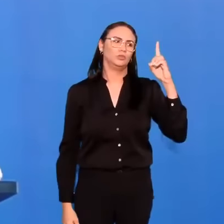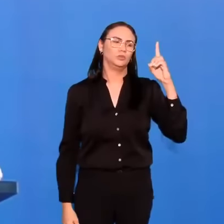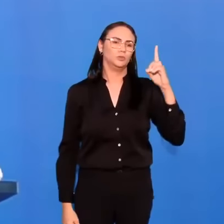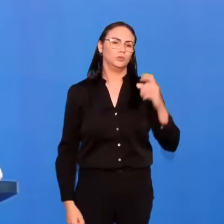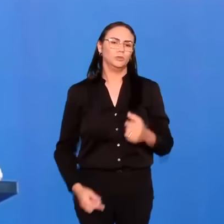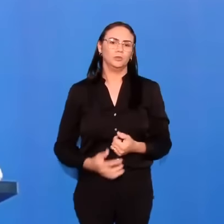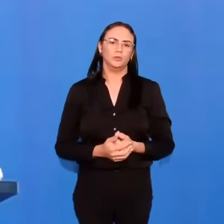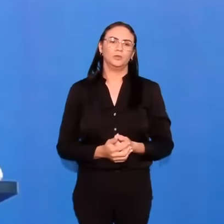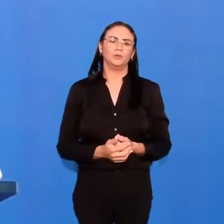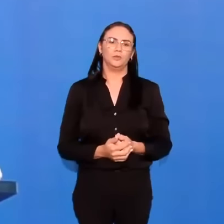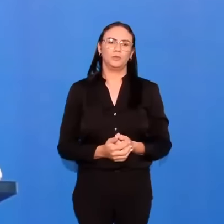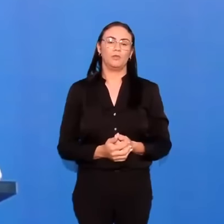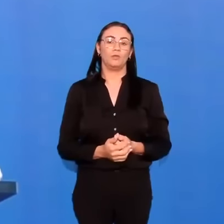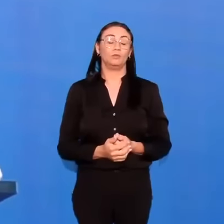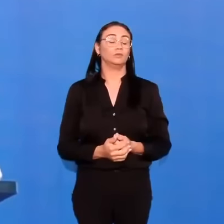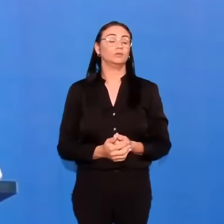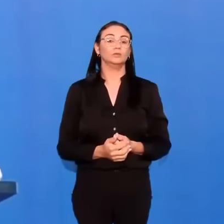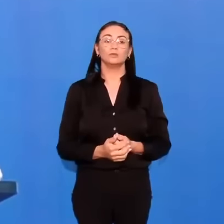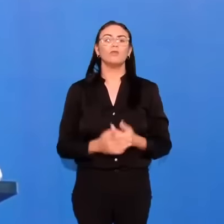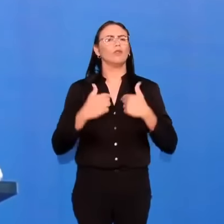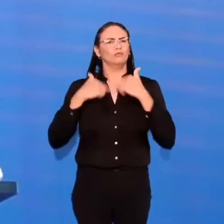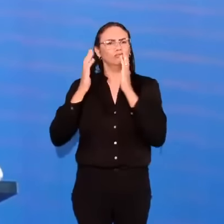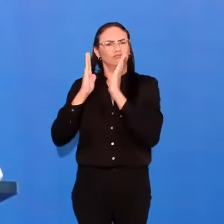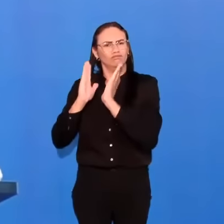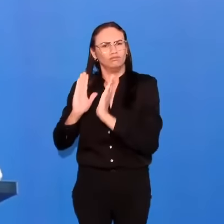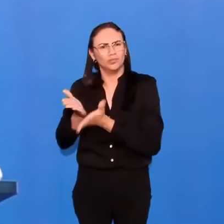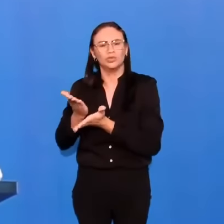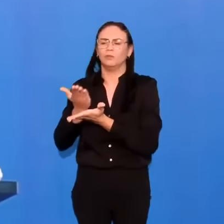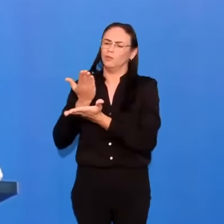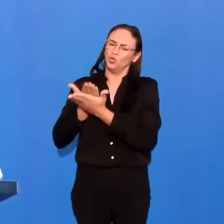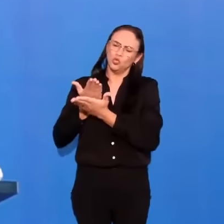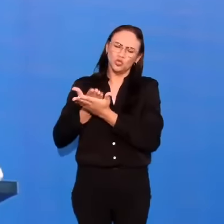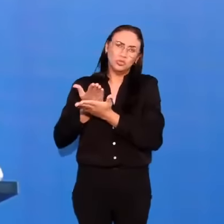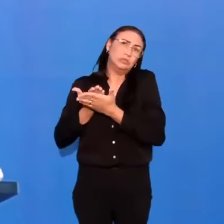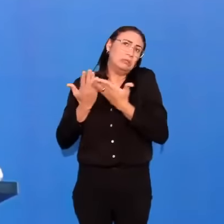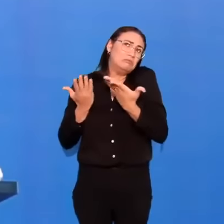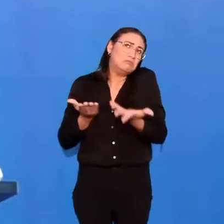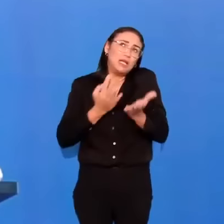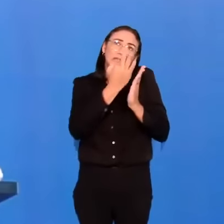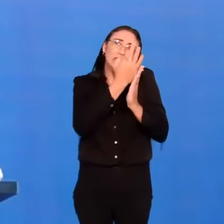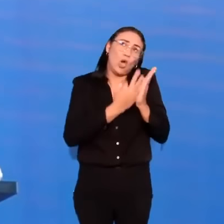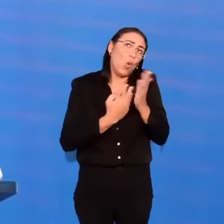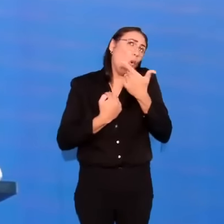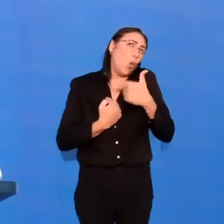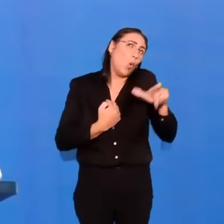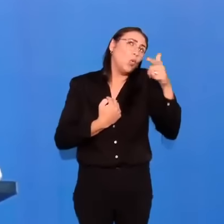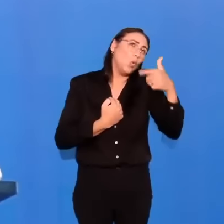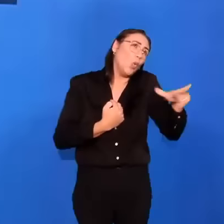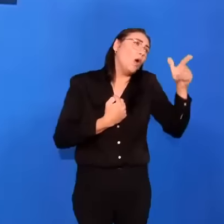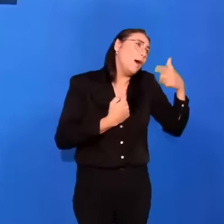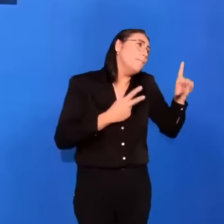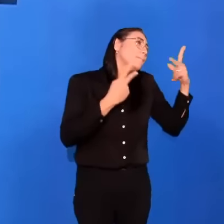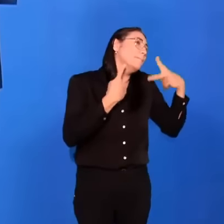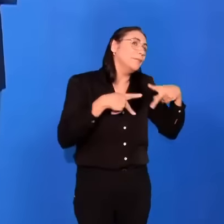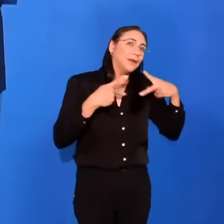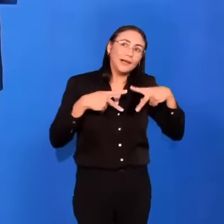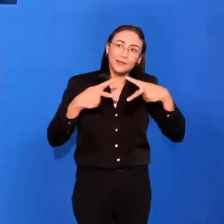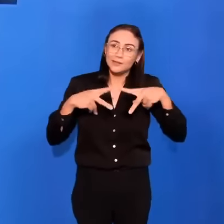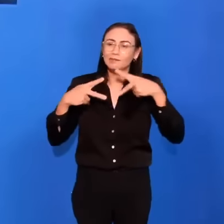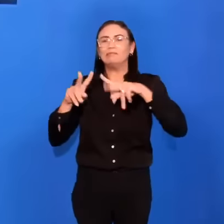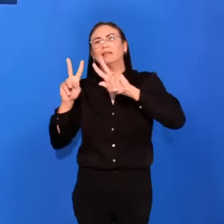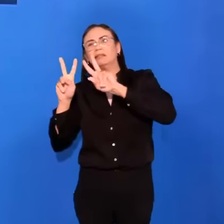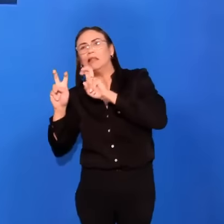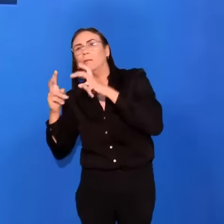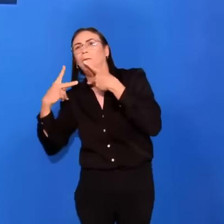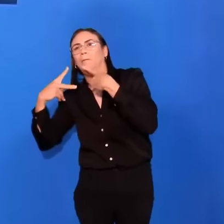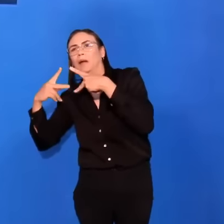Queridos, por mais que eu estudasse outro texto, e tivesse outro texto para pregar, outro tema